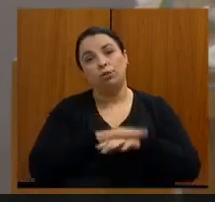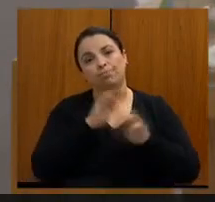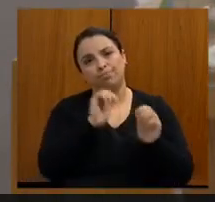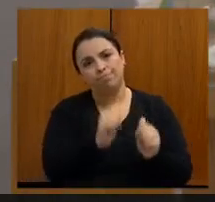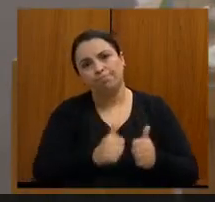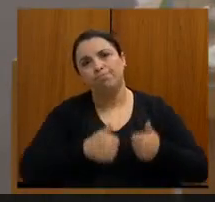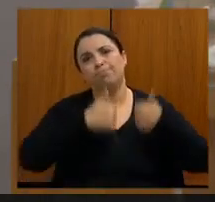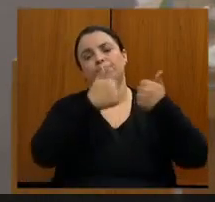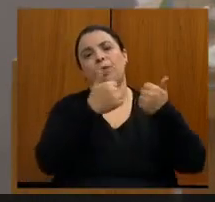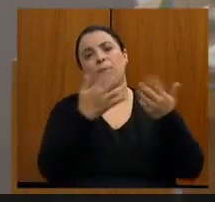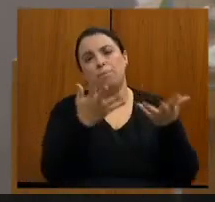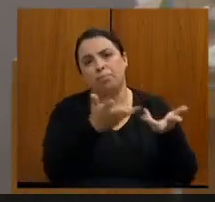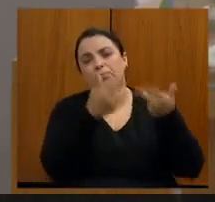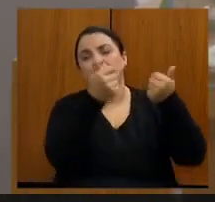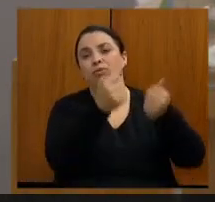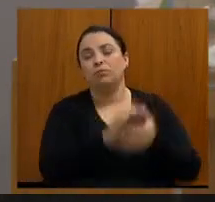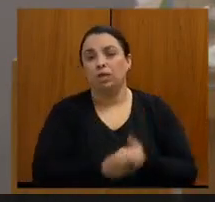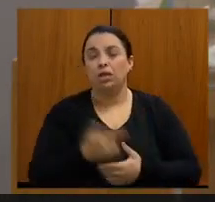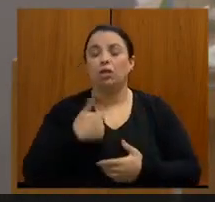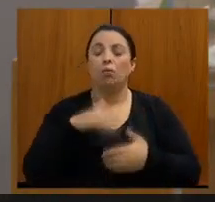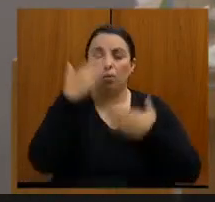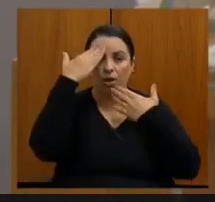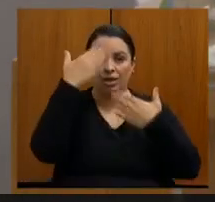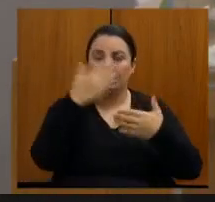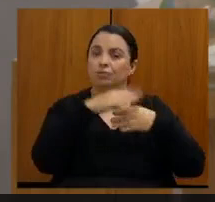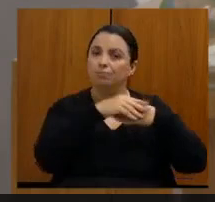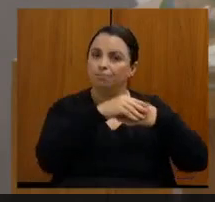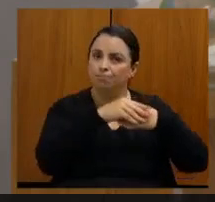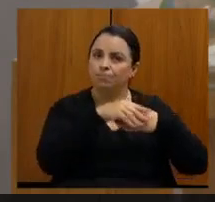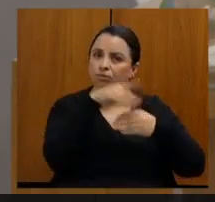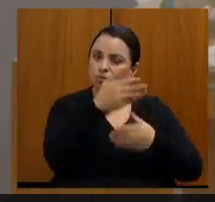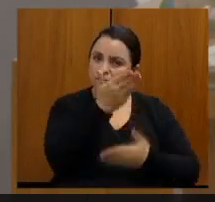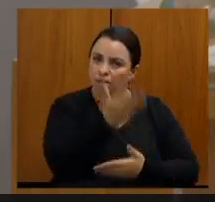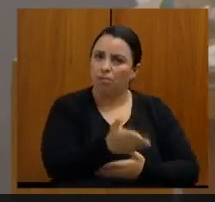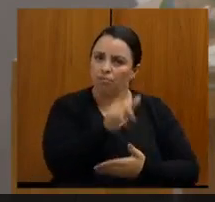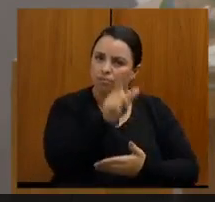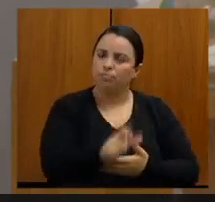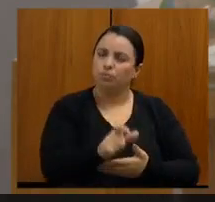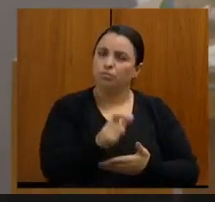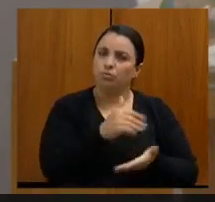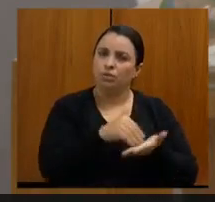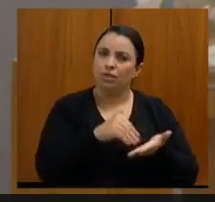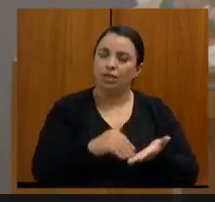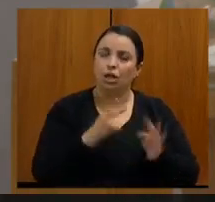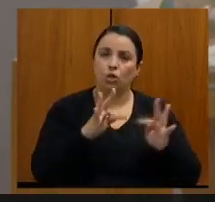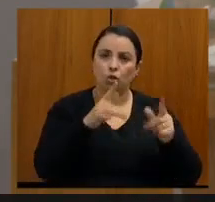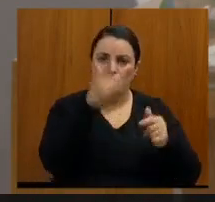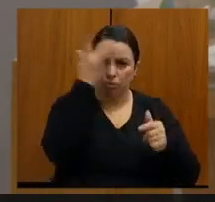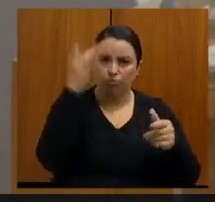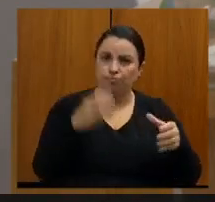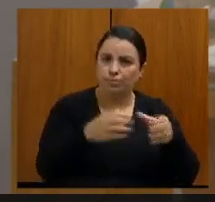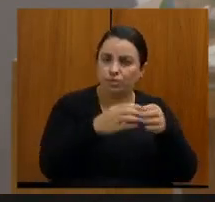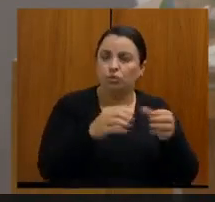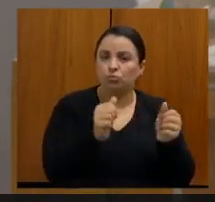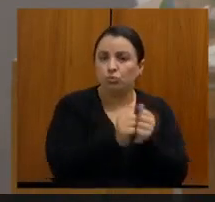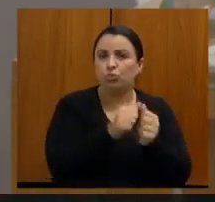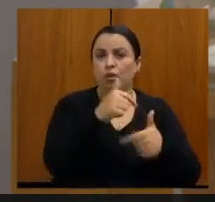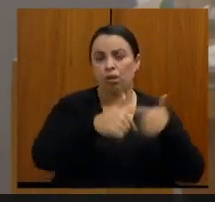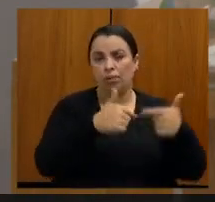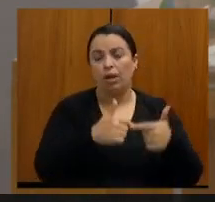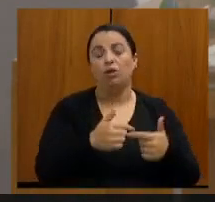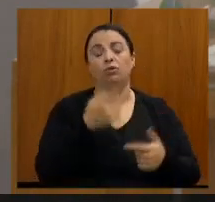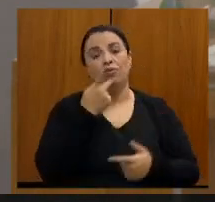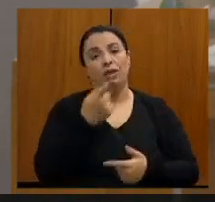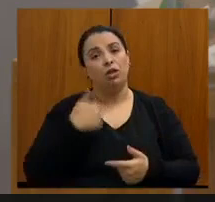nosso secretário, frente à Secretaria Estadual de Saúde, todos os seus colaboradores, e dizer o seguinte, estamos aqui, a